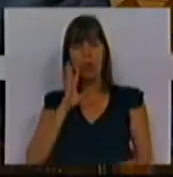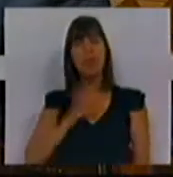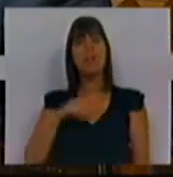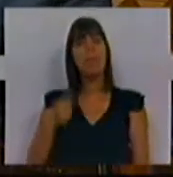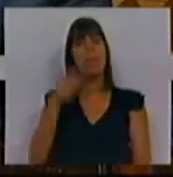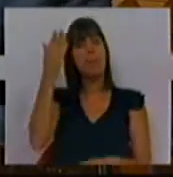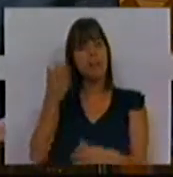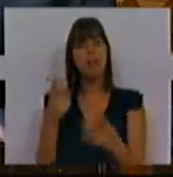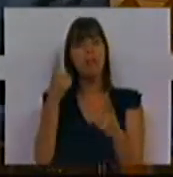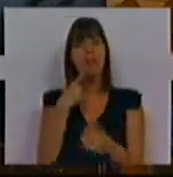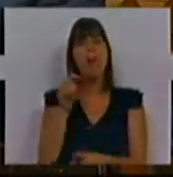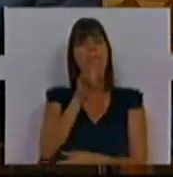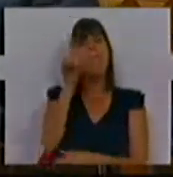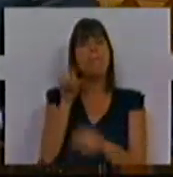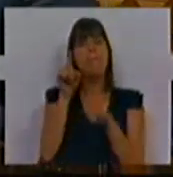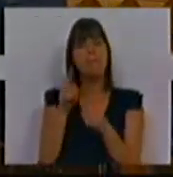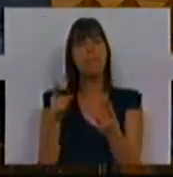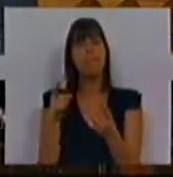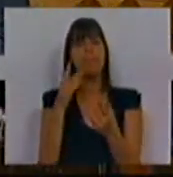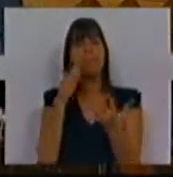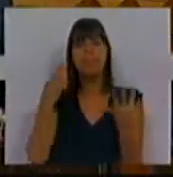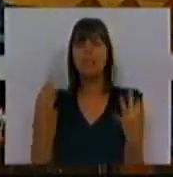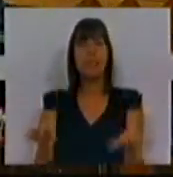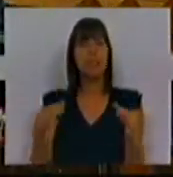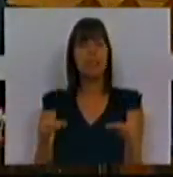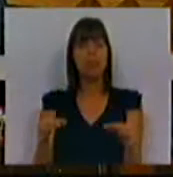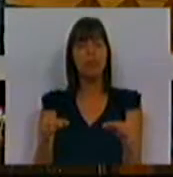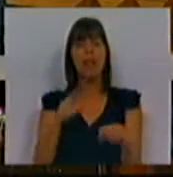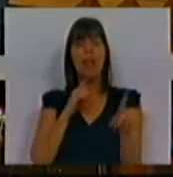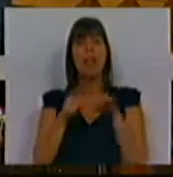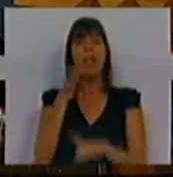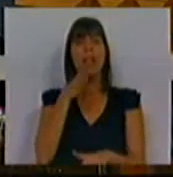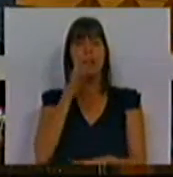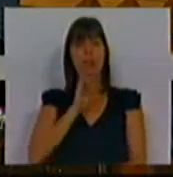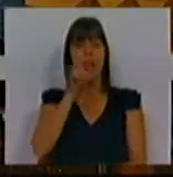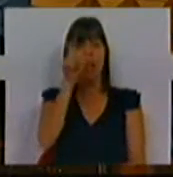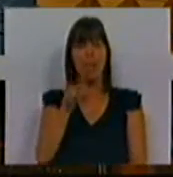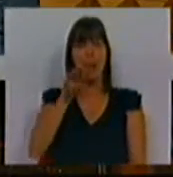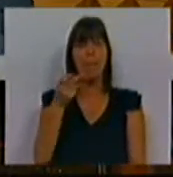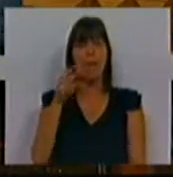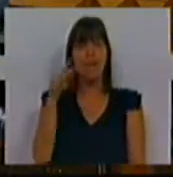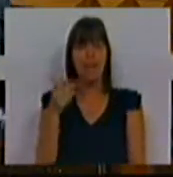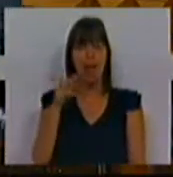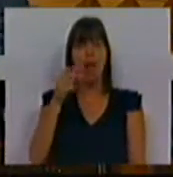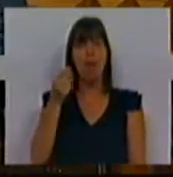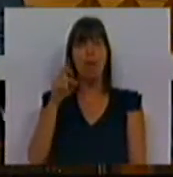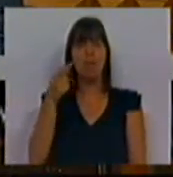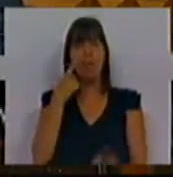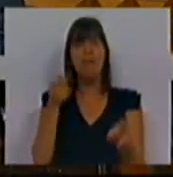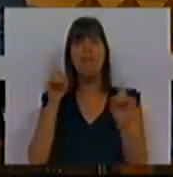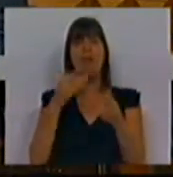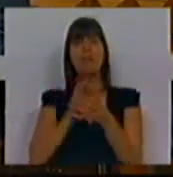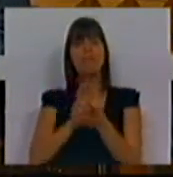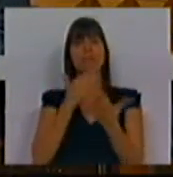Presidente, com uma pergunta muito simples à deputada Mariana Mortágua e renovando a